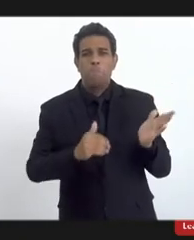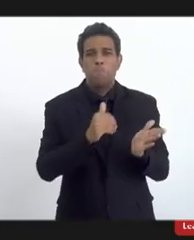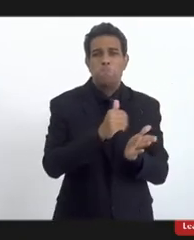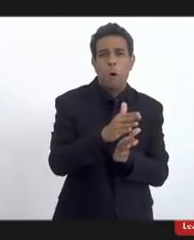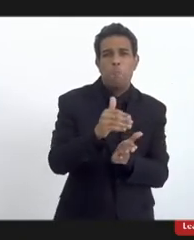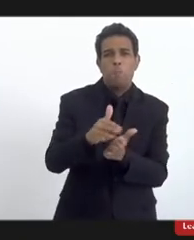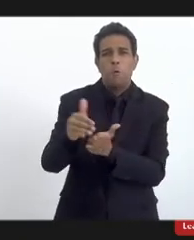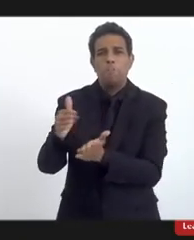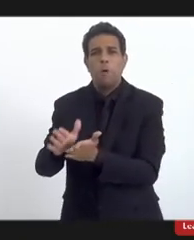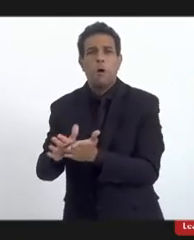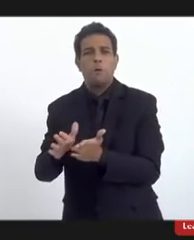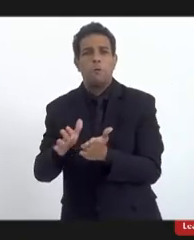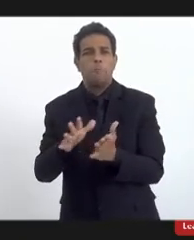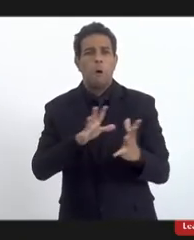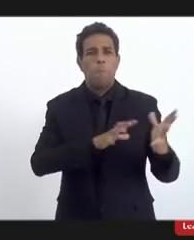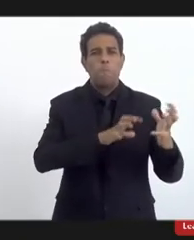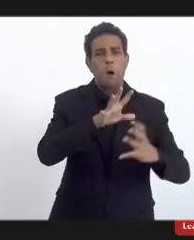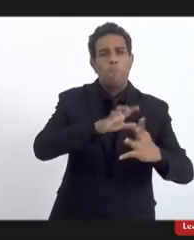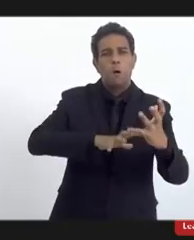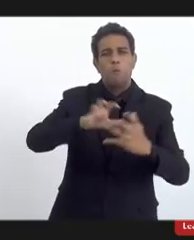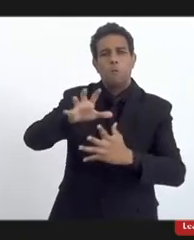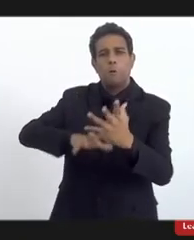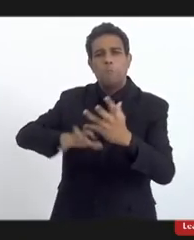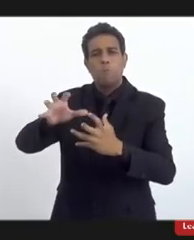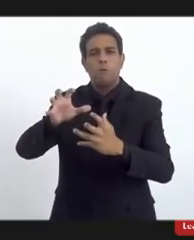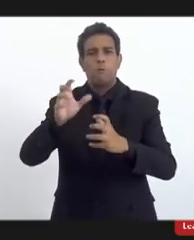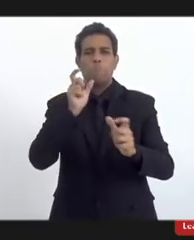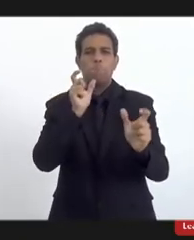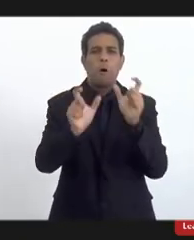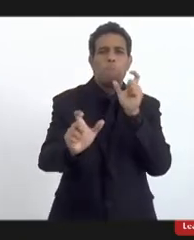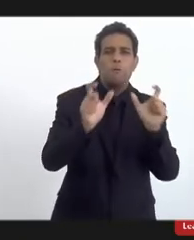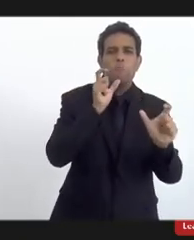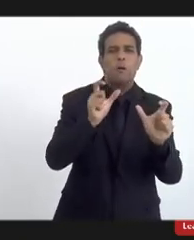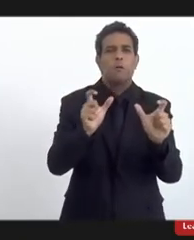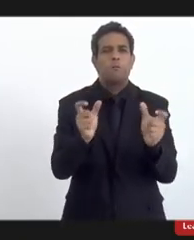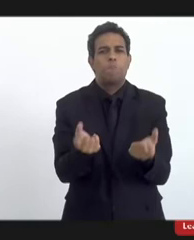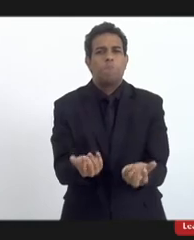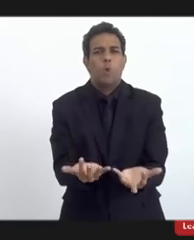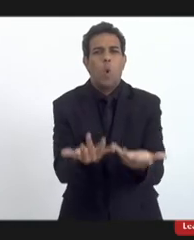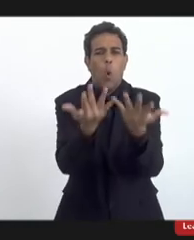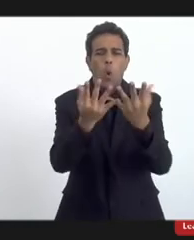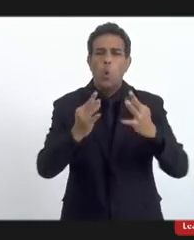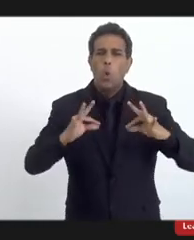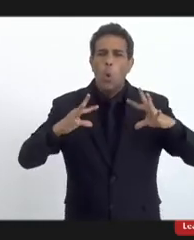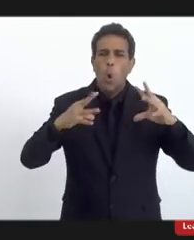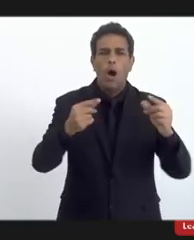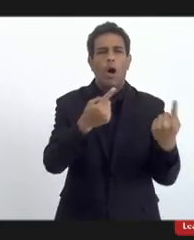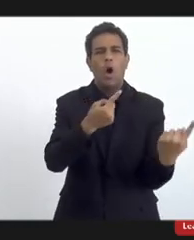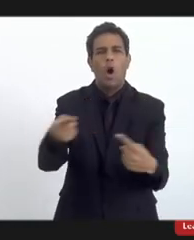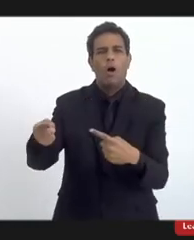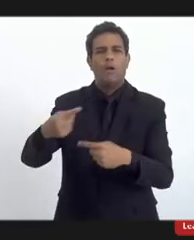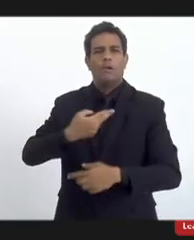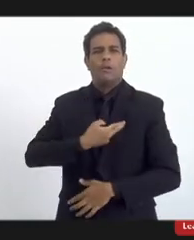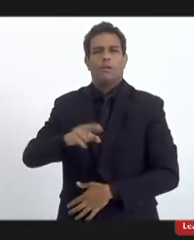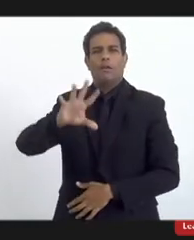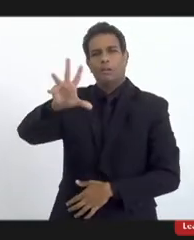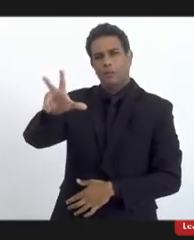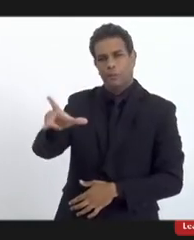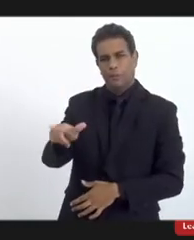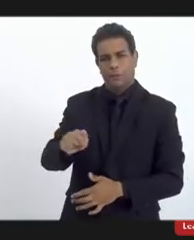avançam, eles agritem, eles maltratam, eles apedrejam, eles incendiam, eles fazem de tudo. Eu,